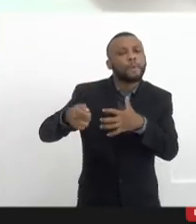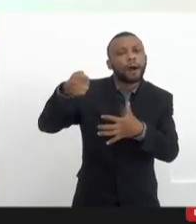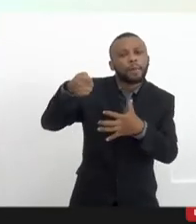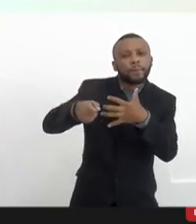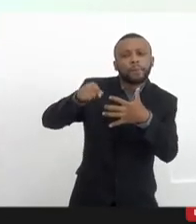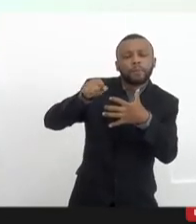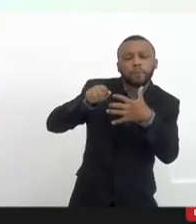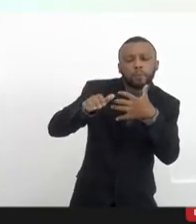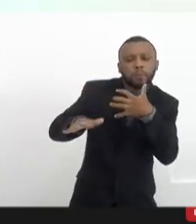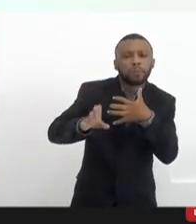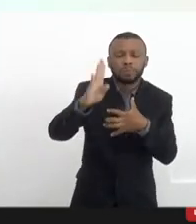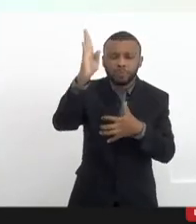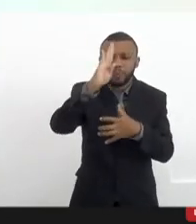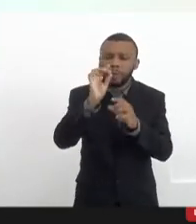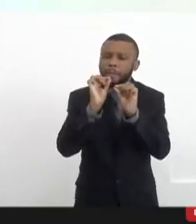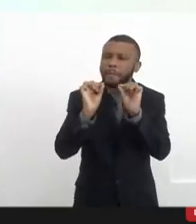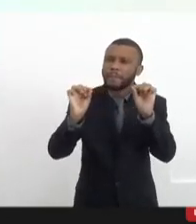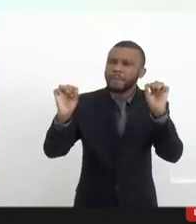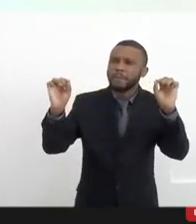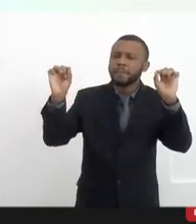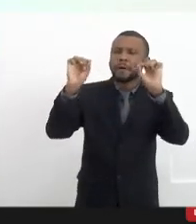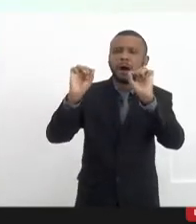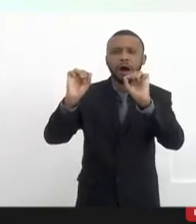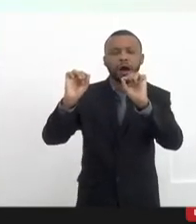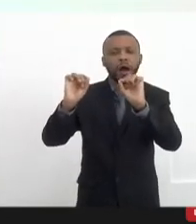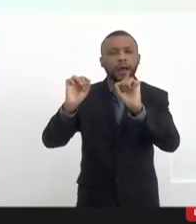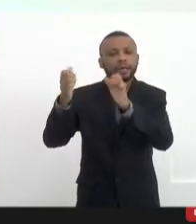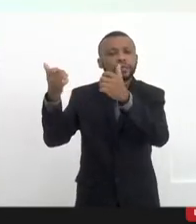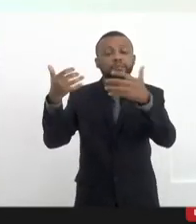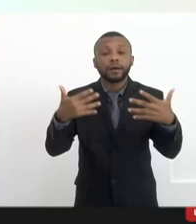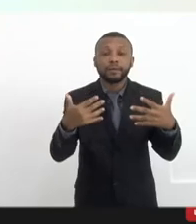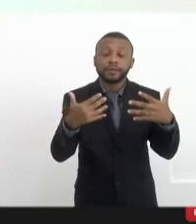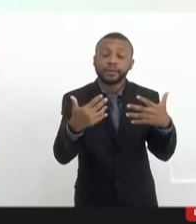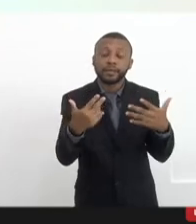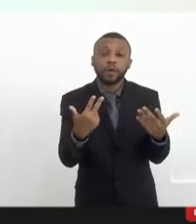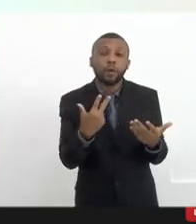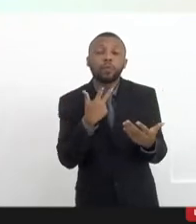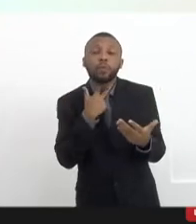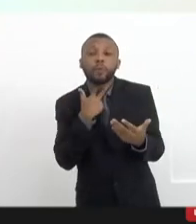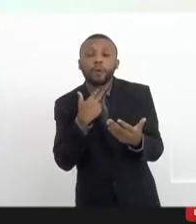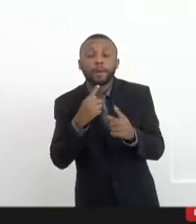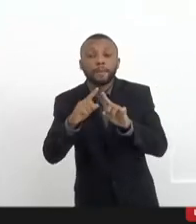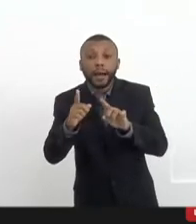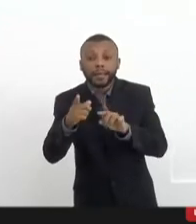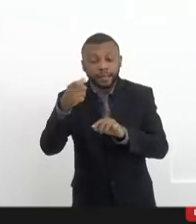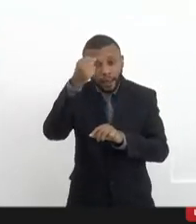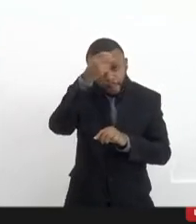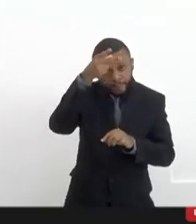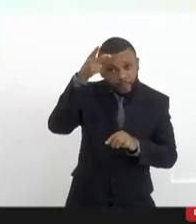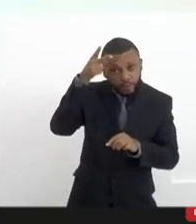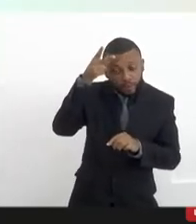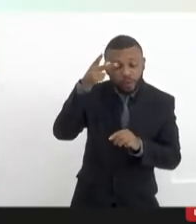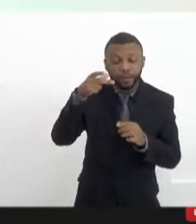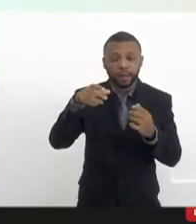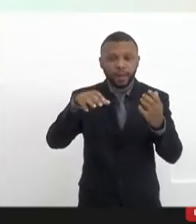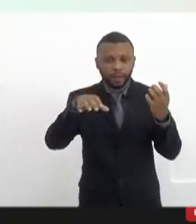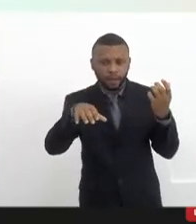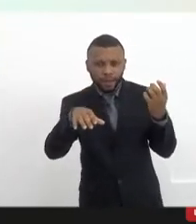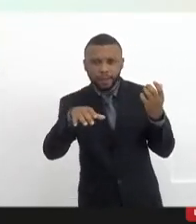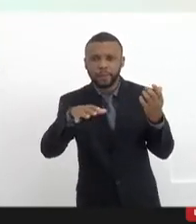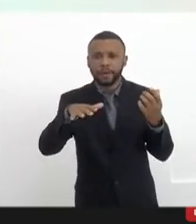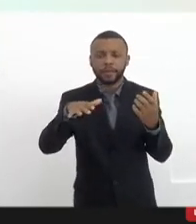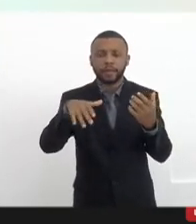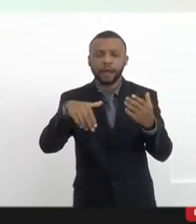inserida no Brasil inteiro, que dizia que não só pode, como deve a Prefeitura e as Câmaras, fazer